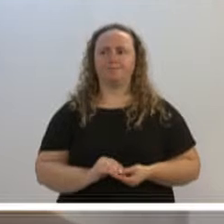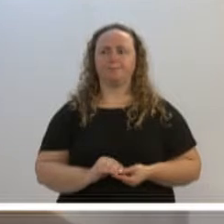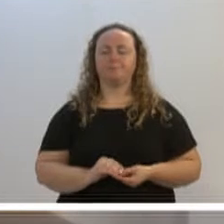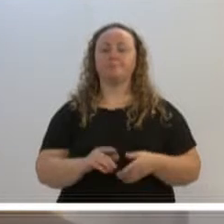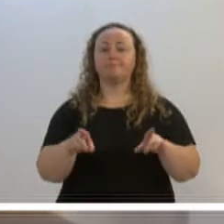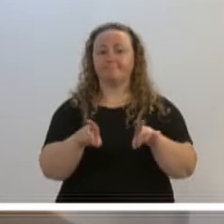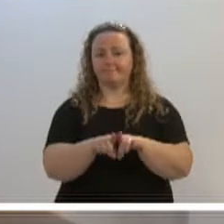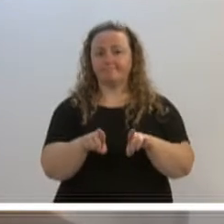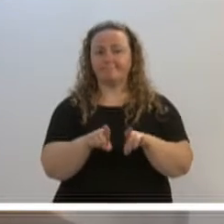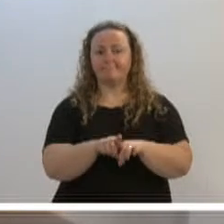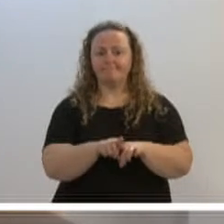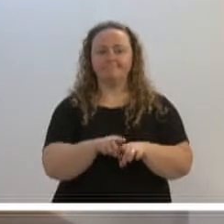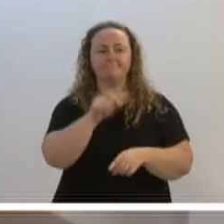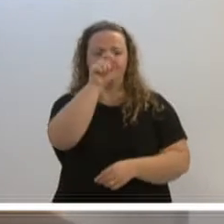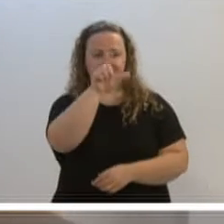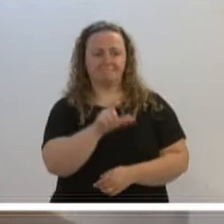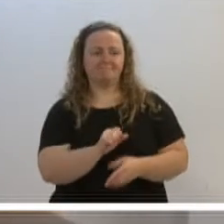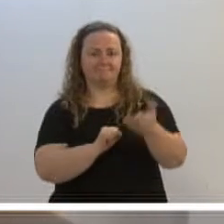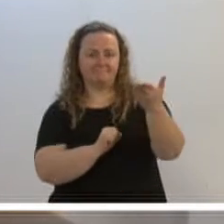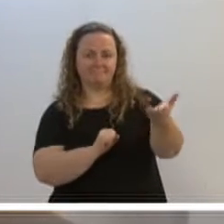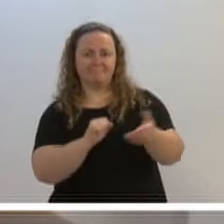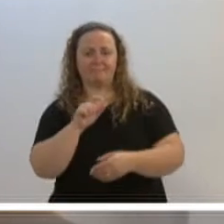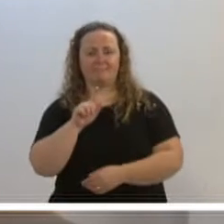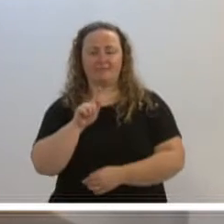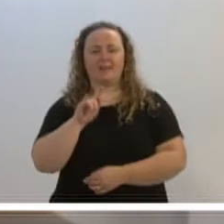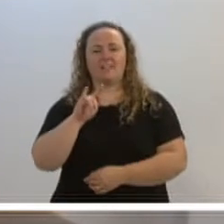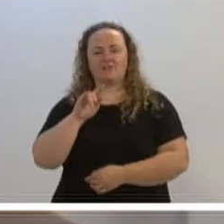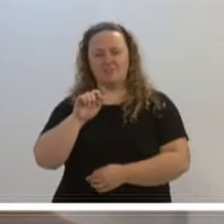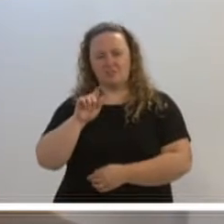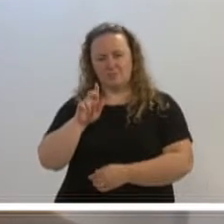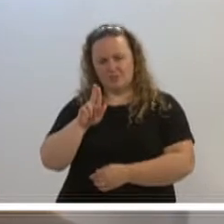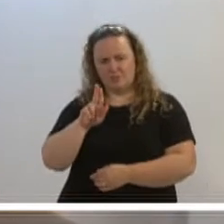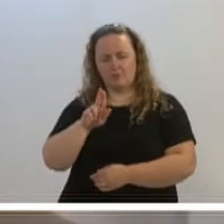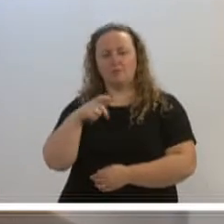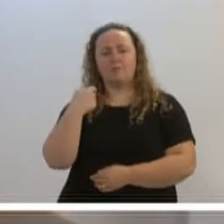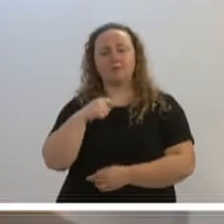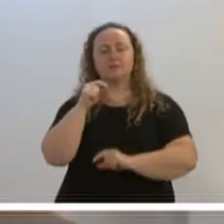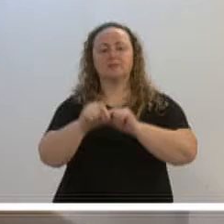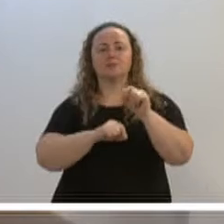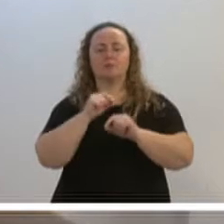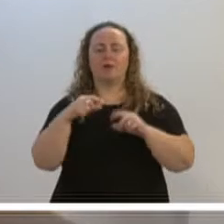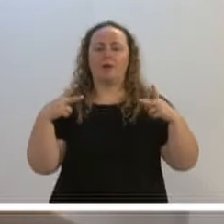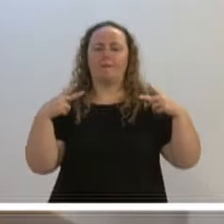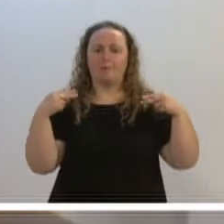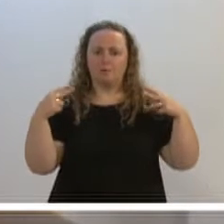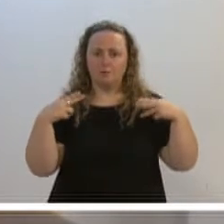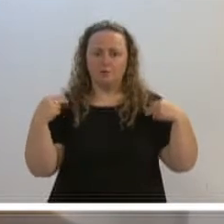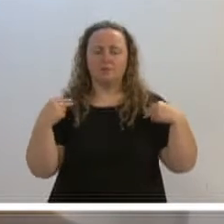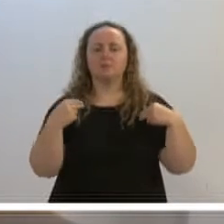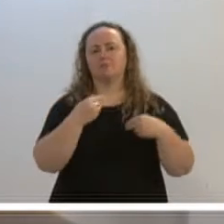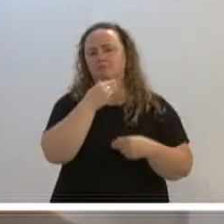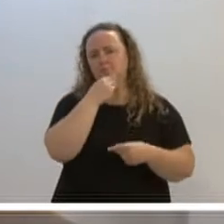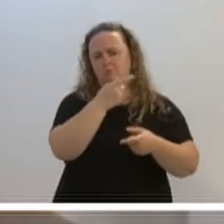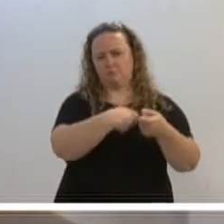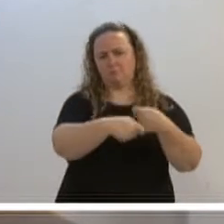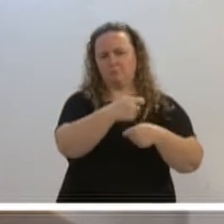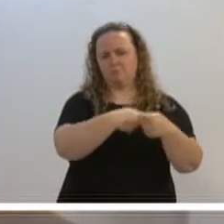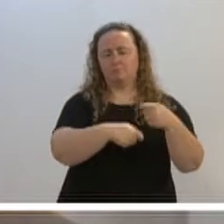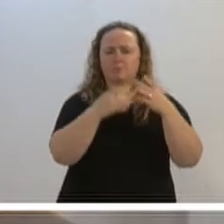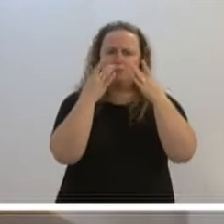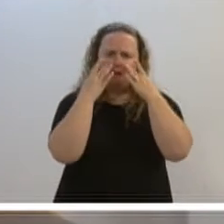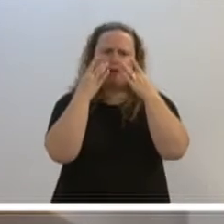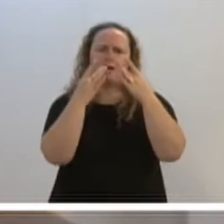seu Gilberto, que está aqui nos assistindo, a questão da capacitação do motorista. O motorista tem que ter, não só o motorista, o próprio cobrador, tem que ter um olhar